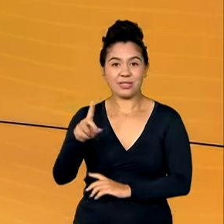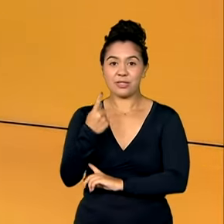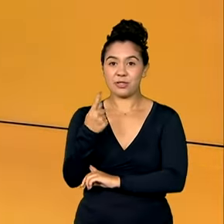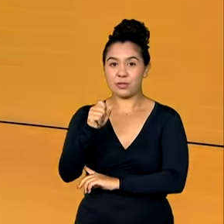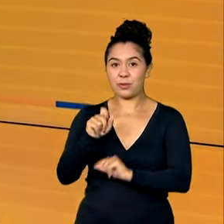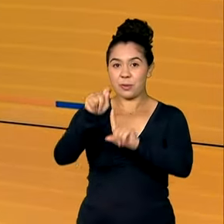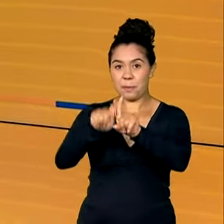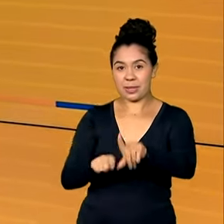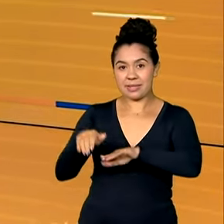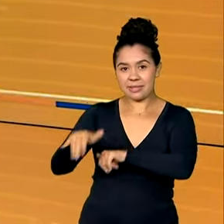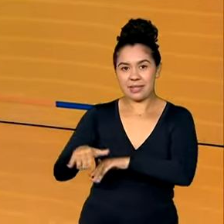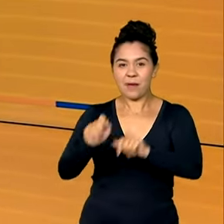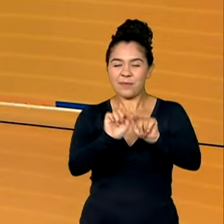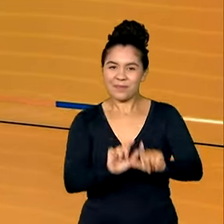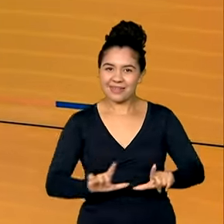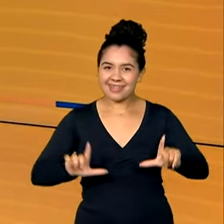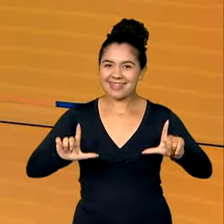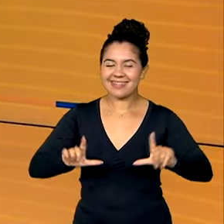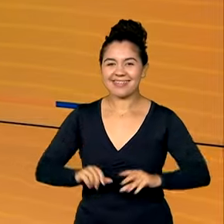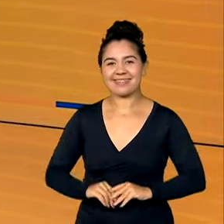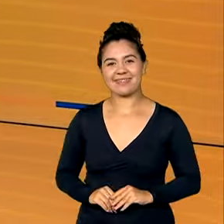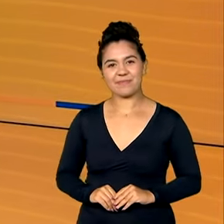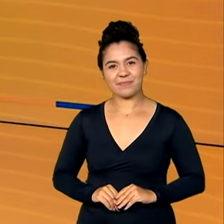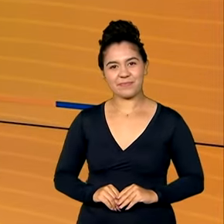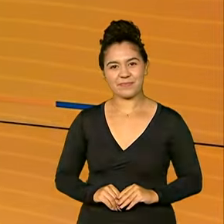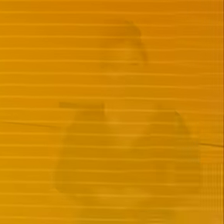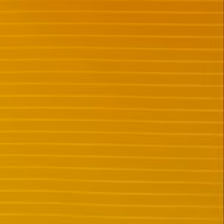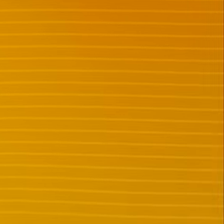de setembro, o Brasil em Dia começa agora.